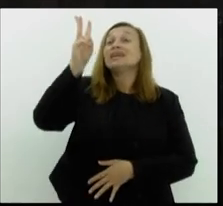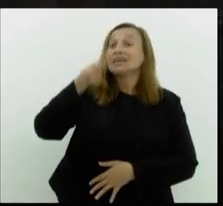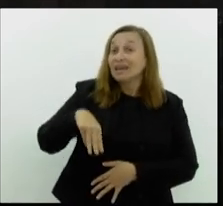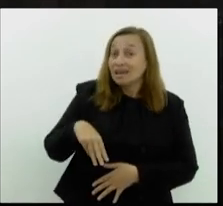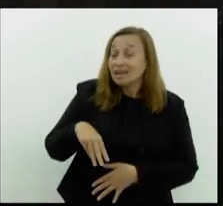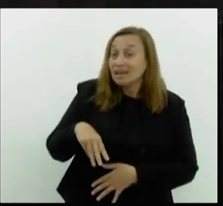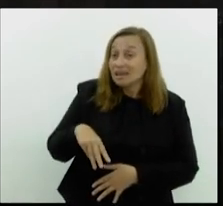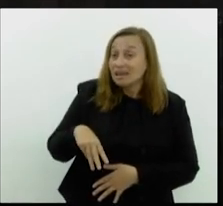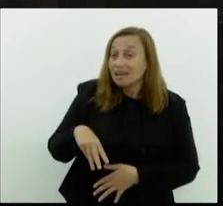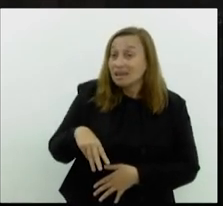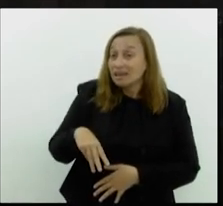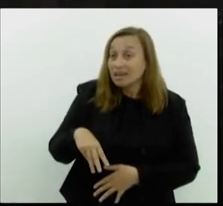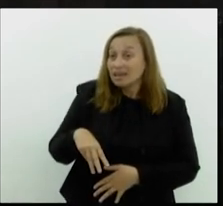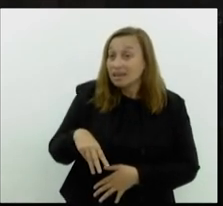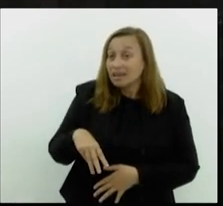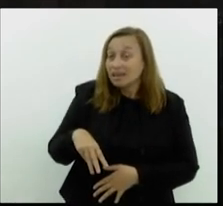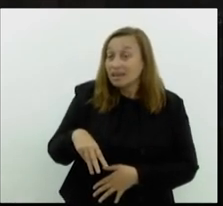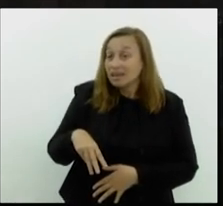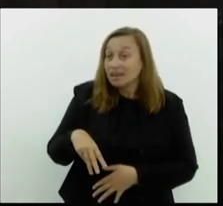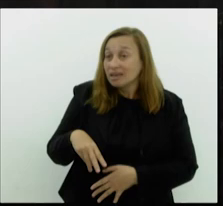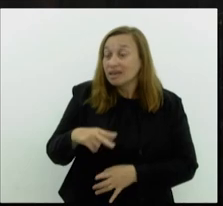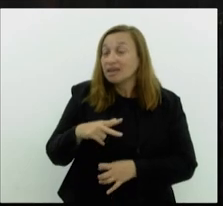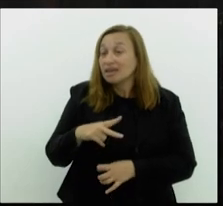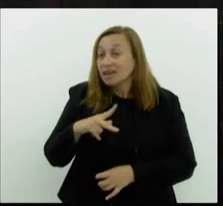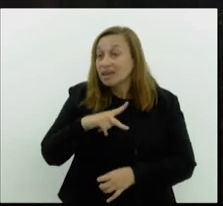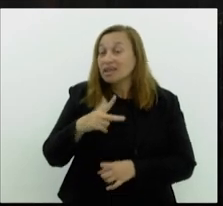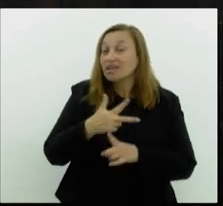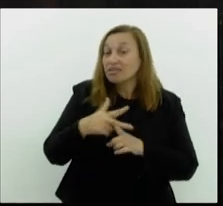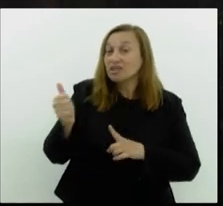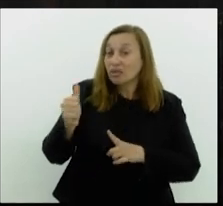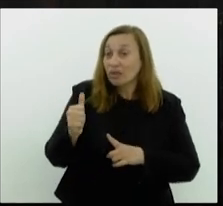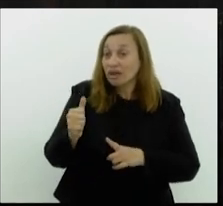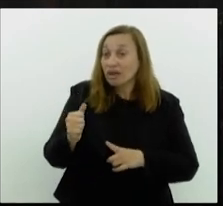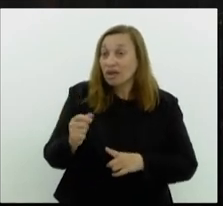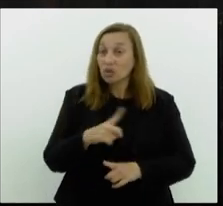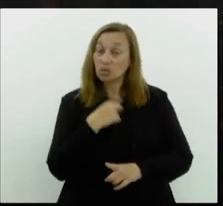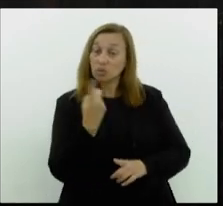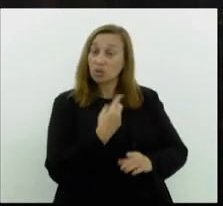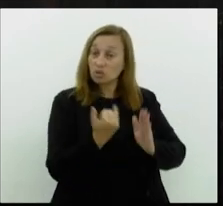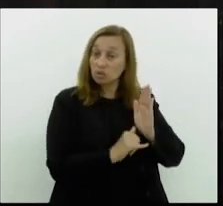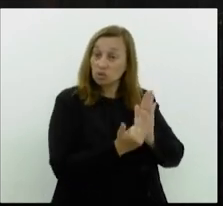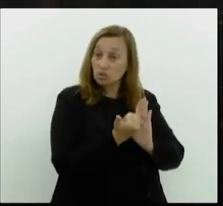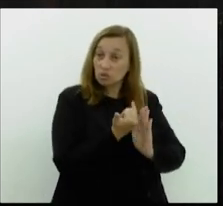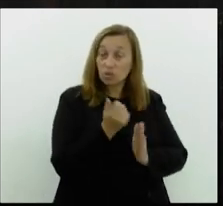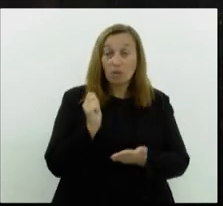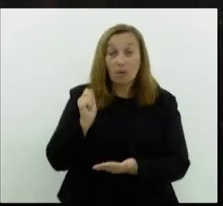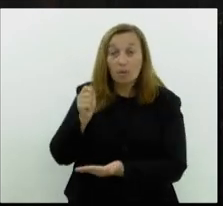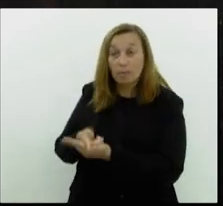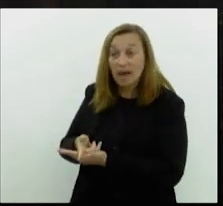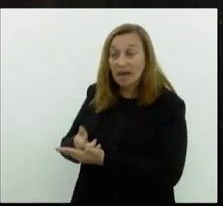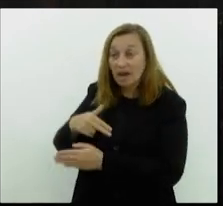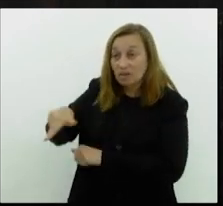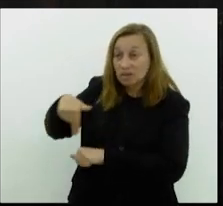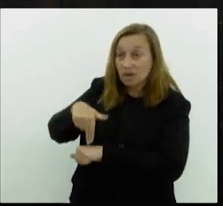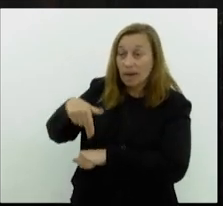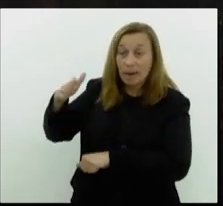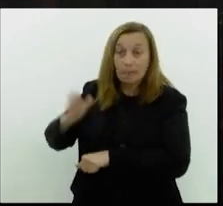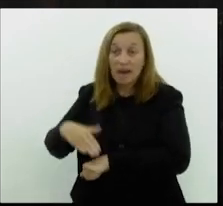pancada dessa? O nosso juro, que o Estado paga à União, é maior